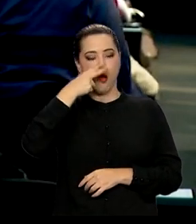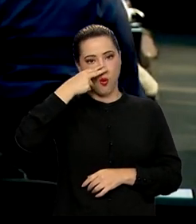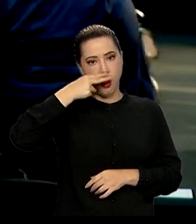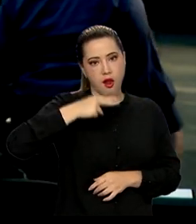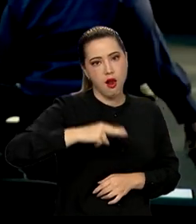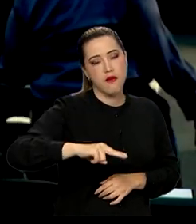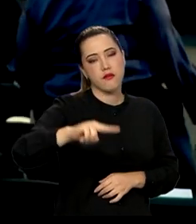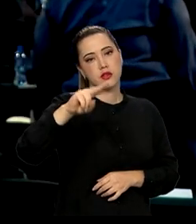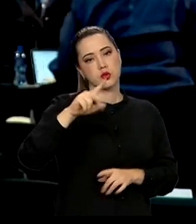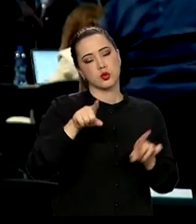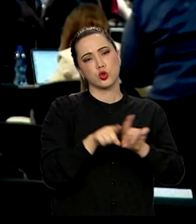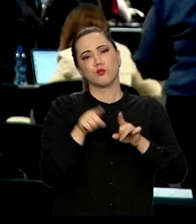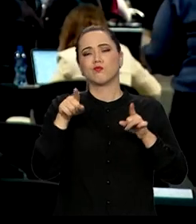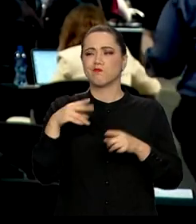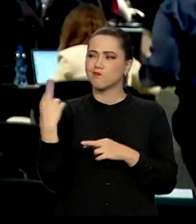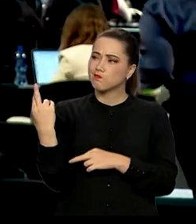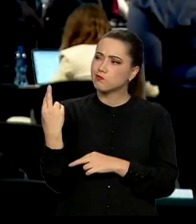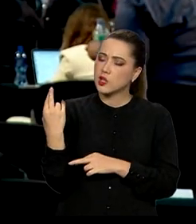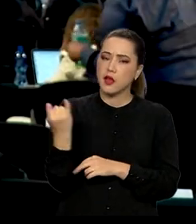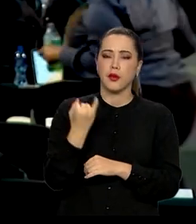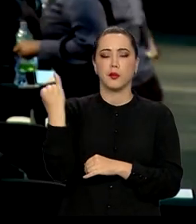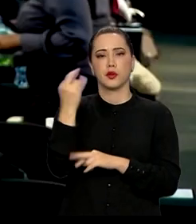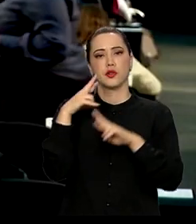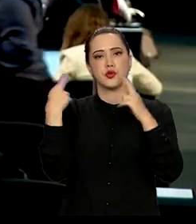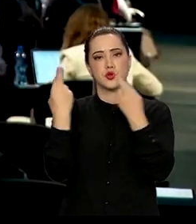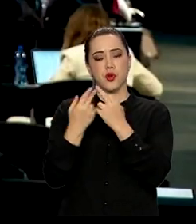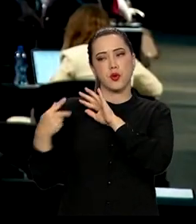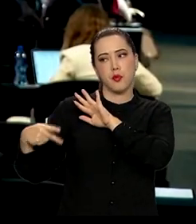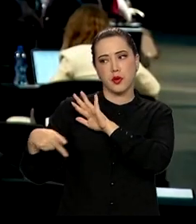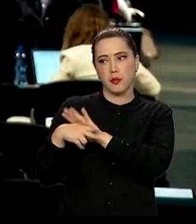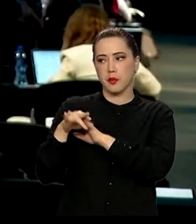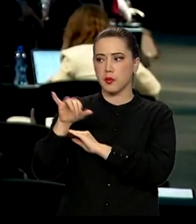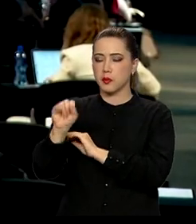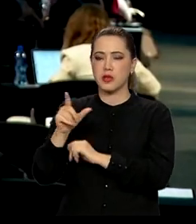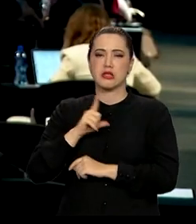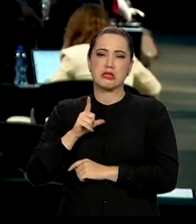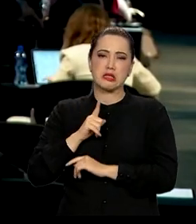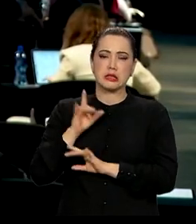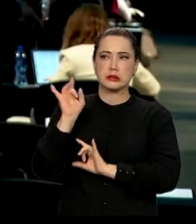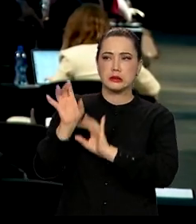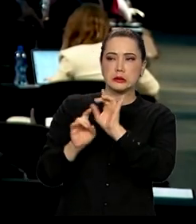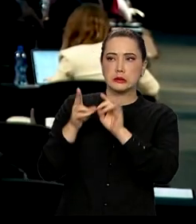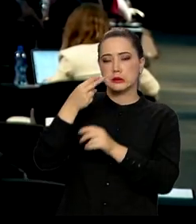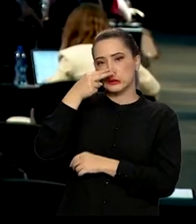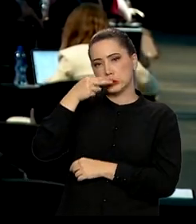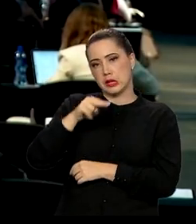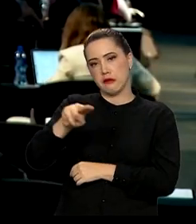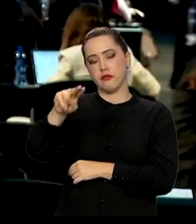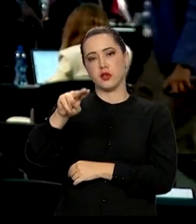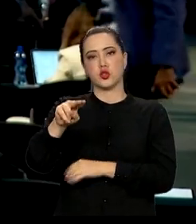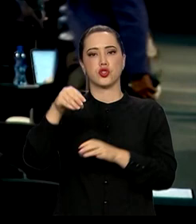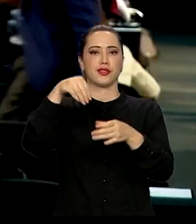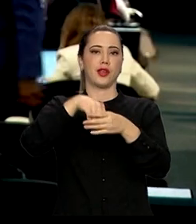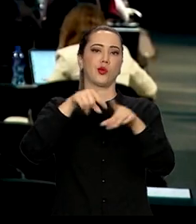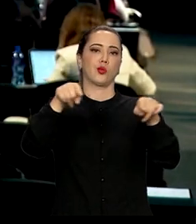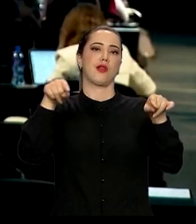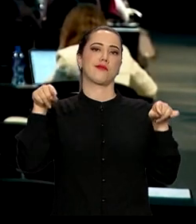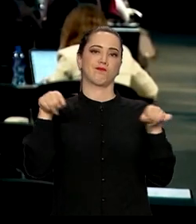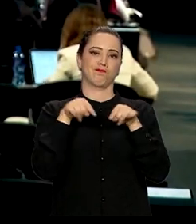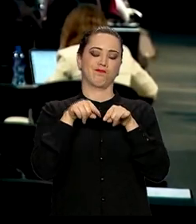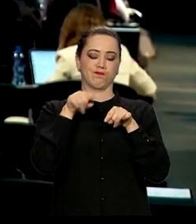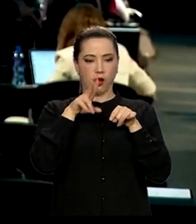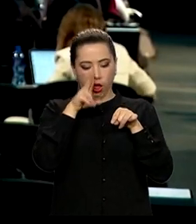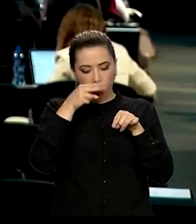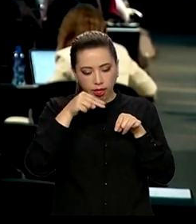reuniões desse tipo, vale para o BRICS, mas também para as G7, para os G20, existe assim uma espécie de um elefante na sala. Um assunto que todo mundo